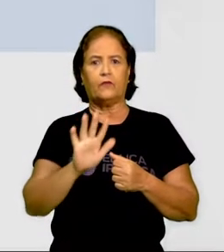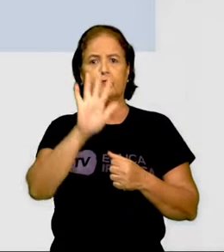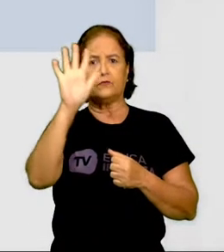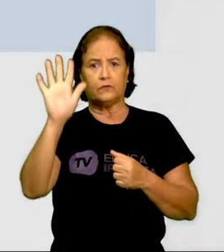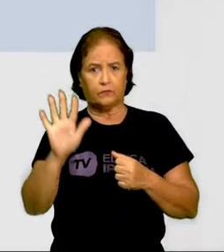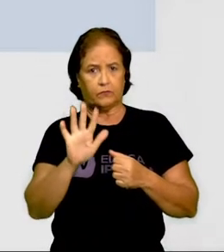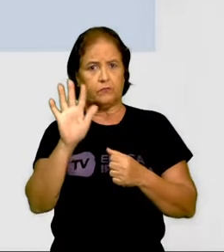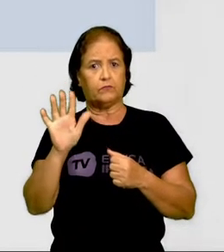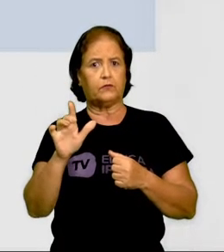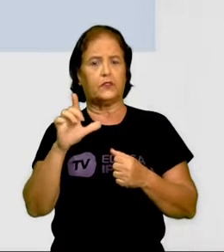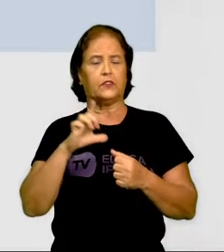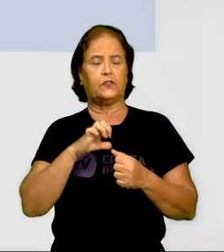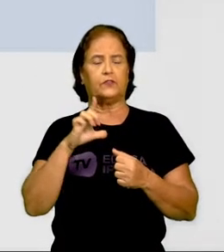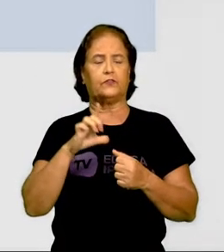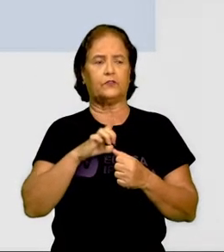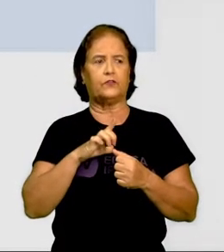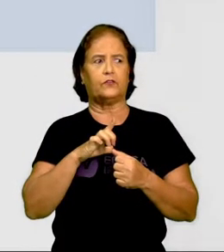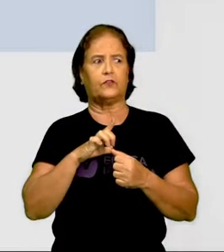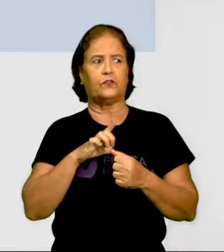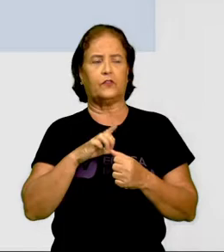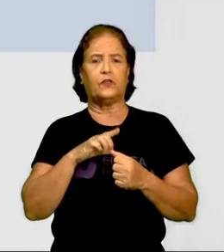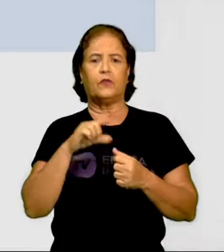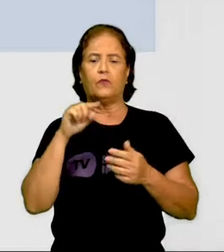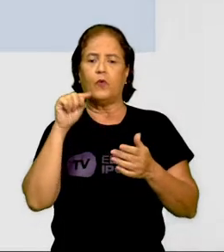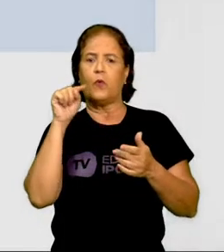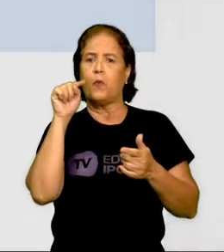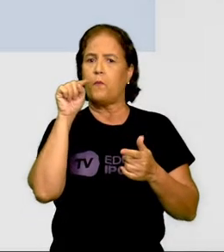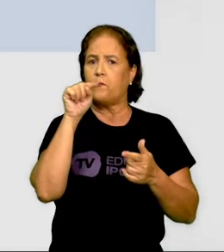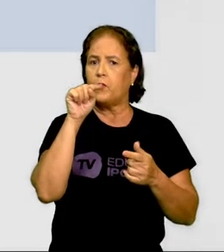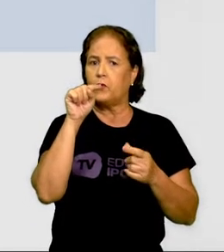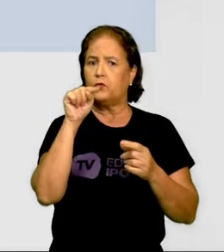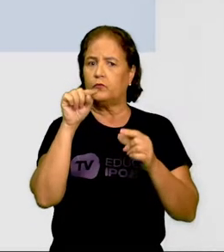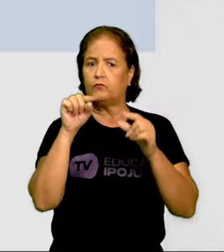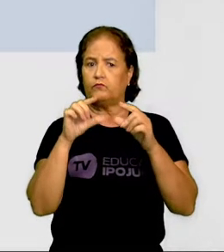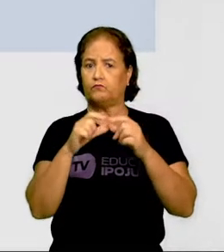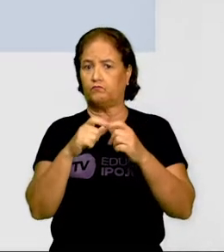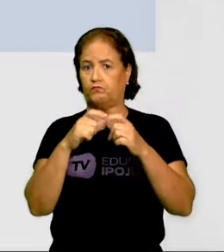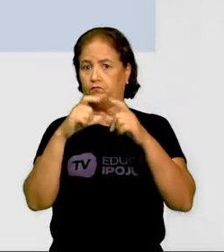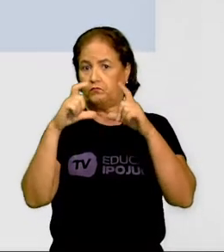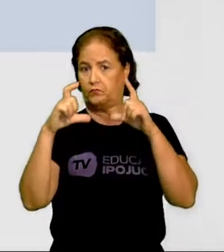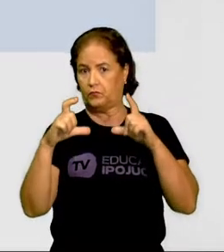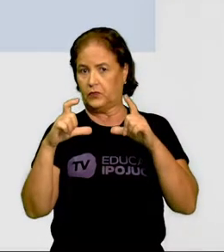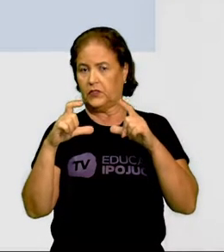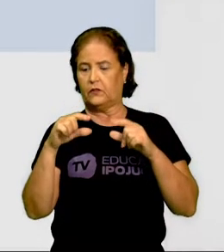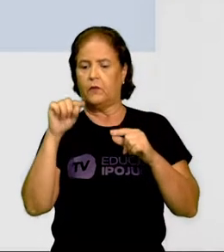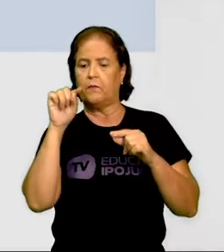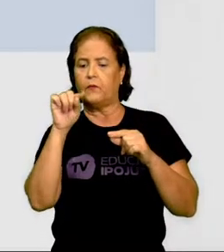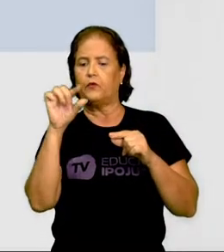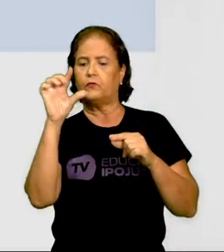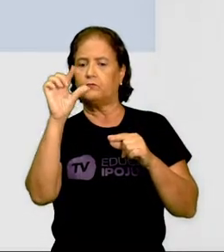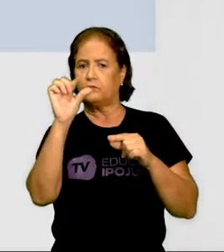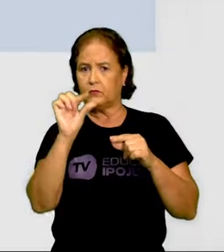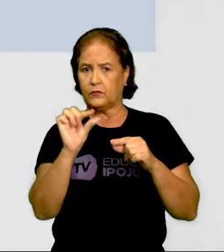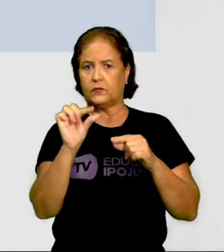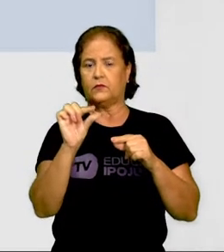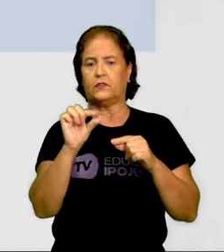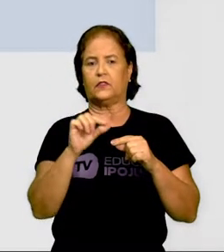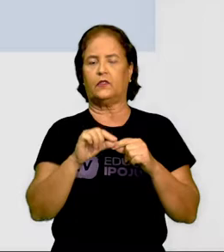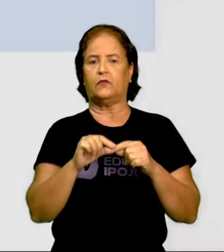imagem, nós temos aqui pontos grandes, temos também pontos pequenos,